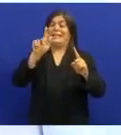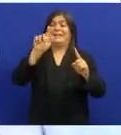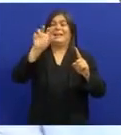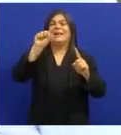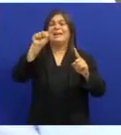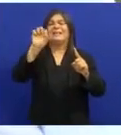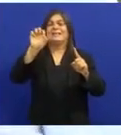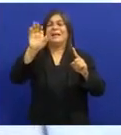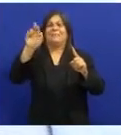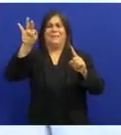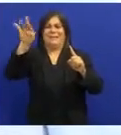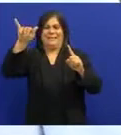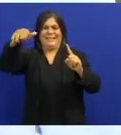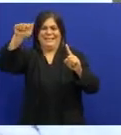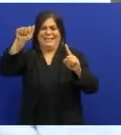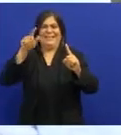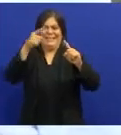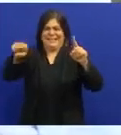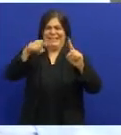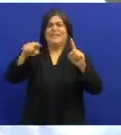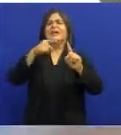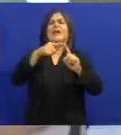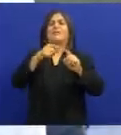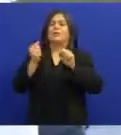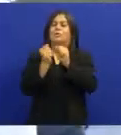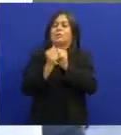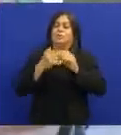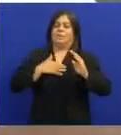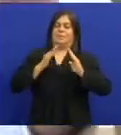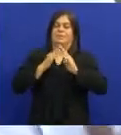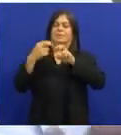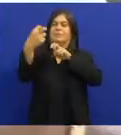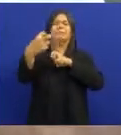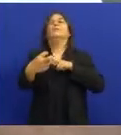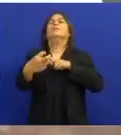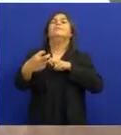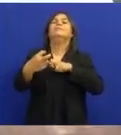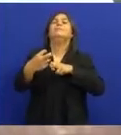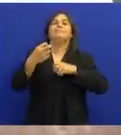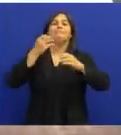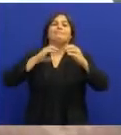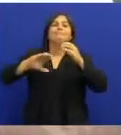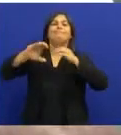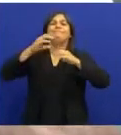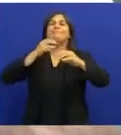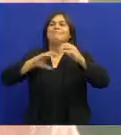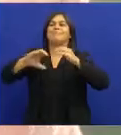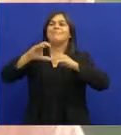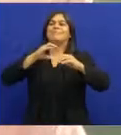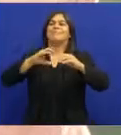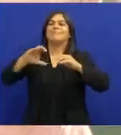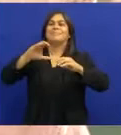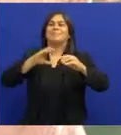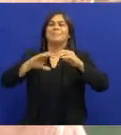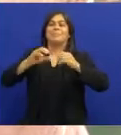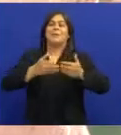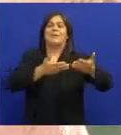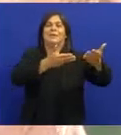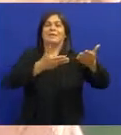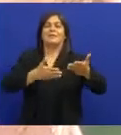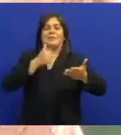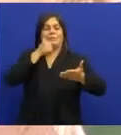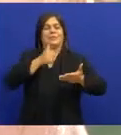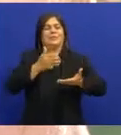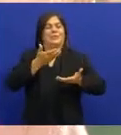Ele aprendeu lá em casa Sentado na cadeira aqui E o compositor cantando pra ele Convidei